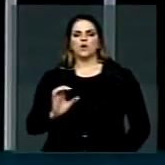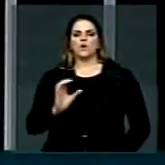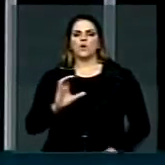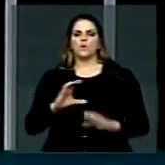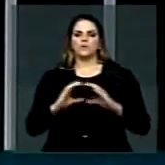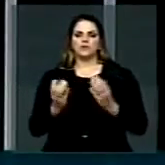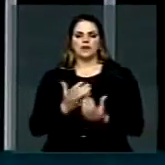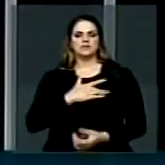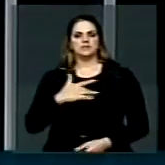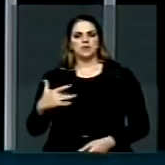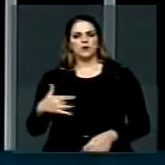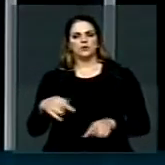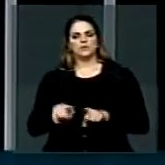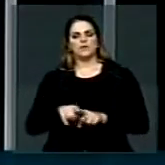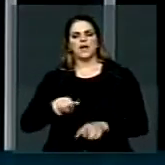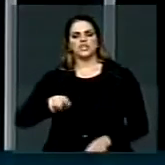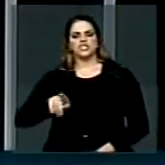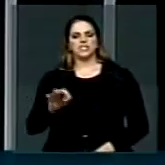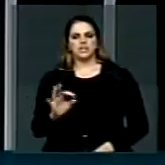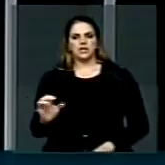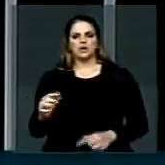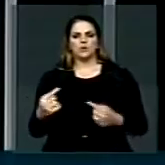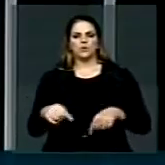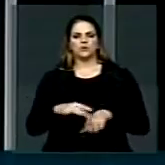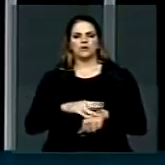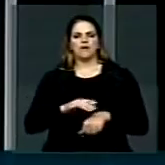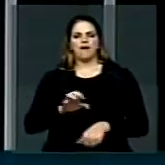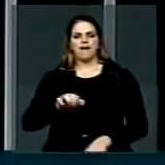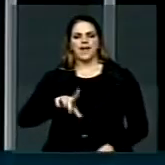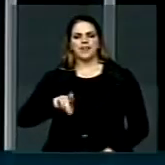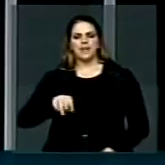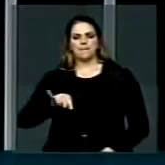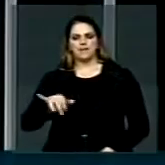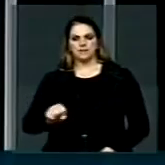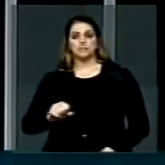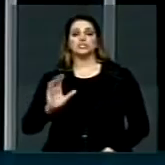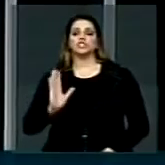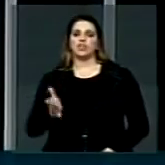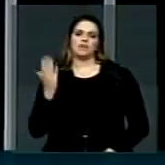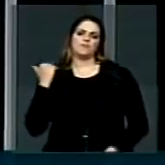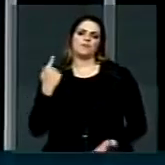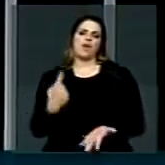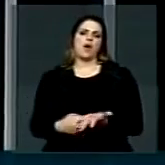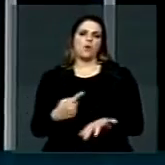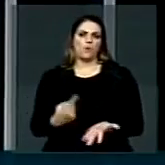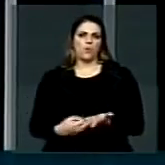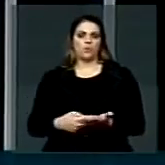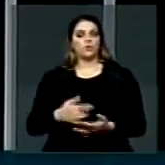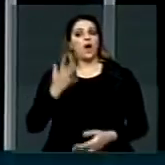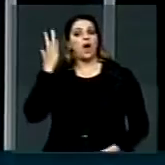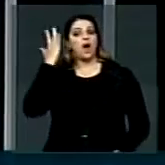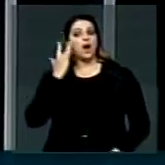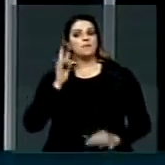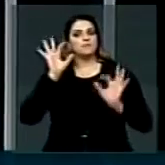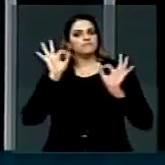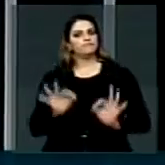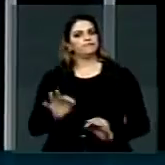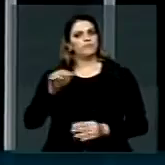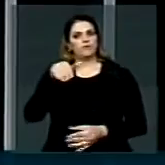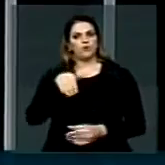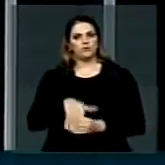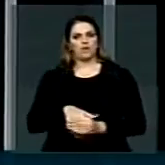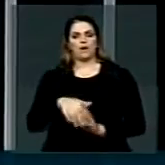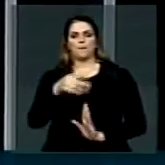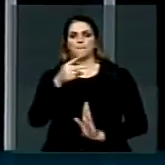endemias. Foi construído um amplo acordo para que se votasse amanhã o